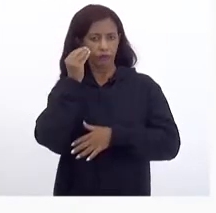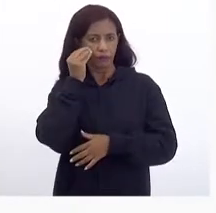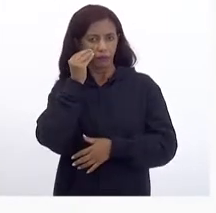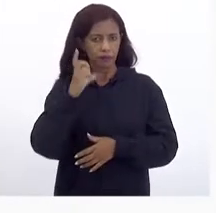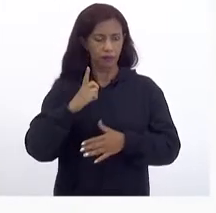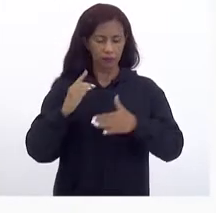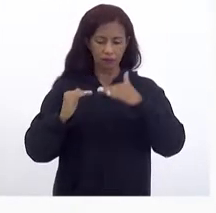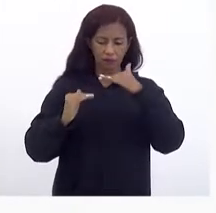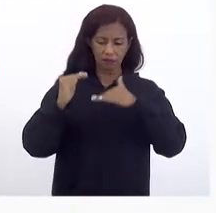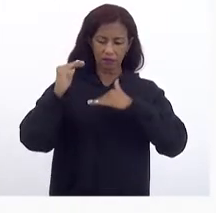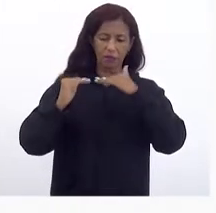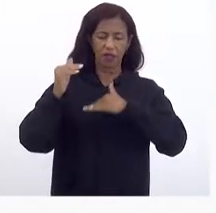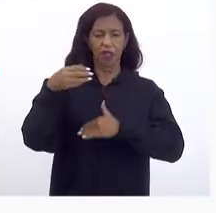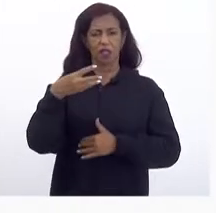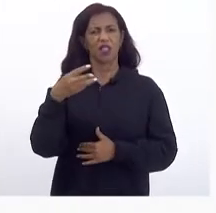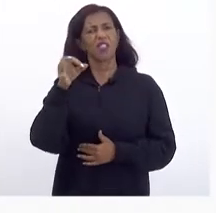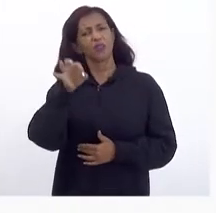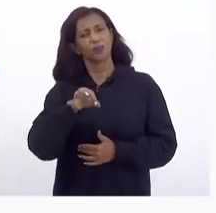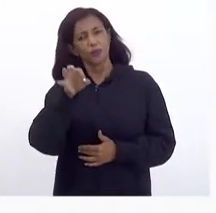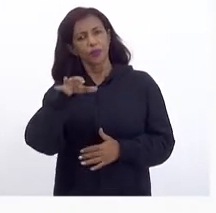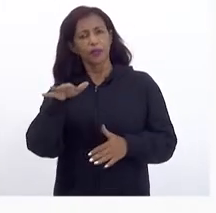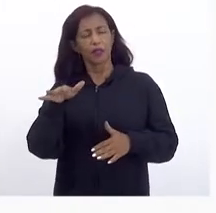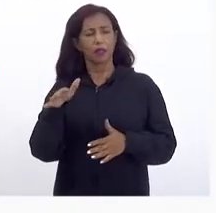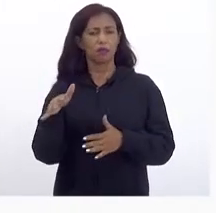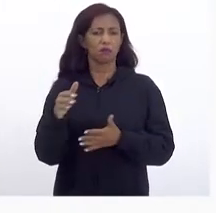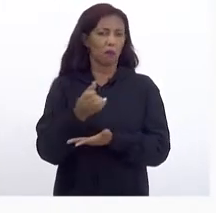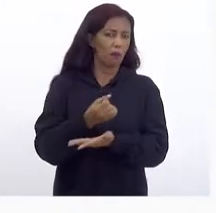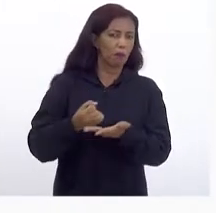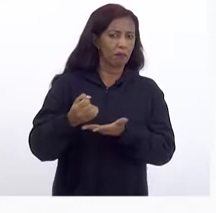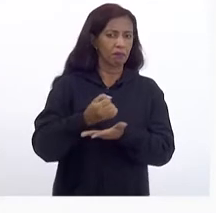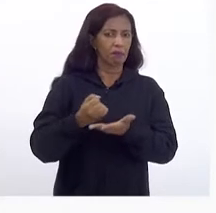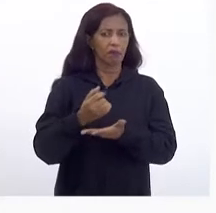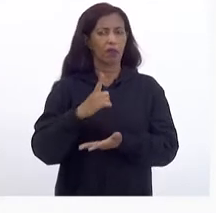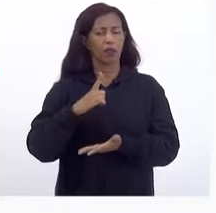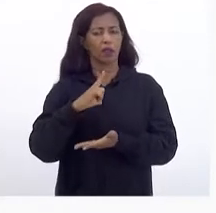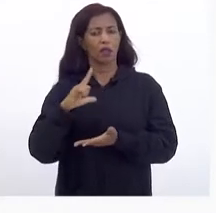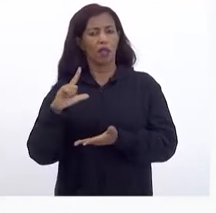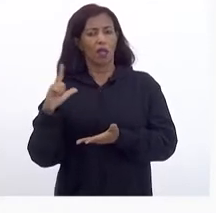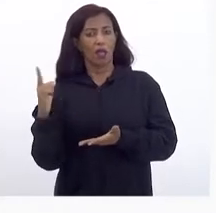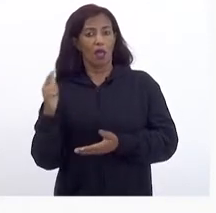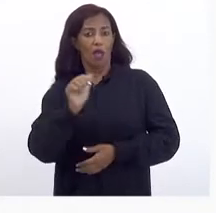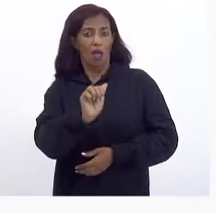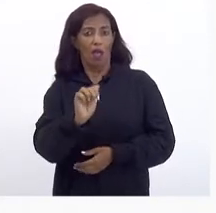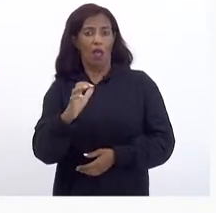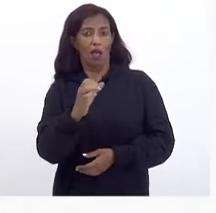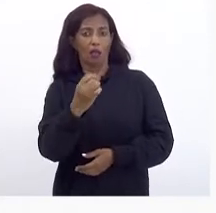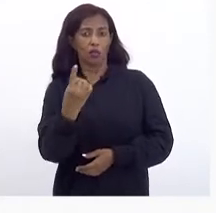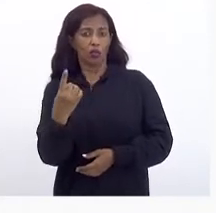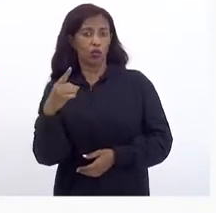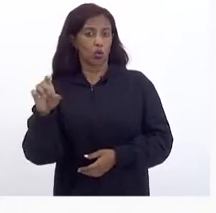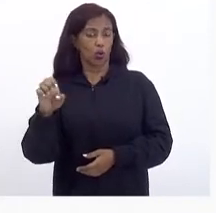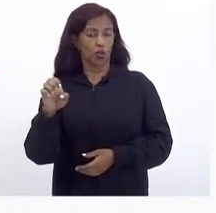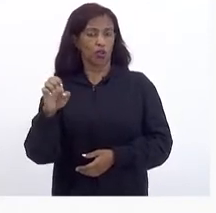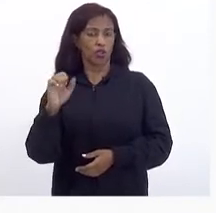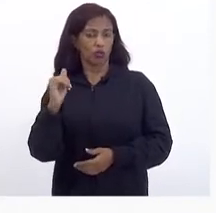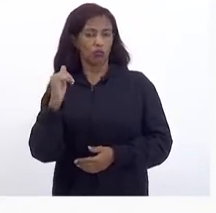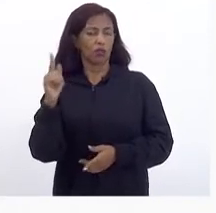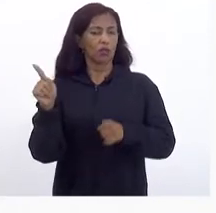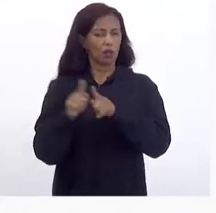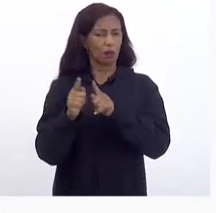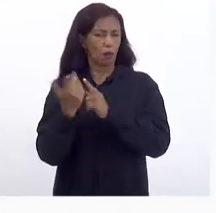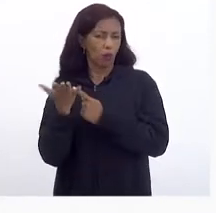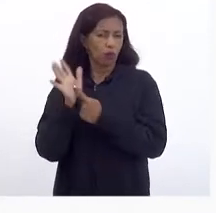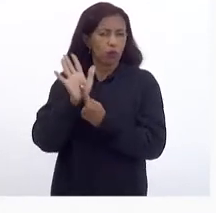gente Tenha crescimento Real De 3% Tem algumas Ações Do ponto de vista De desenvolvimento Econômico Que já podem